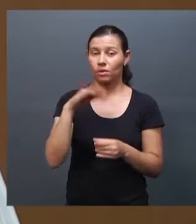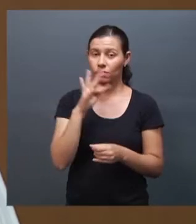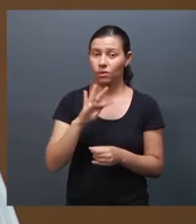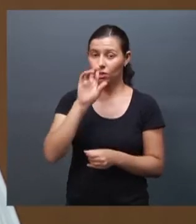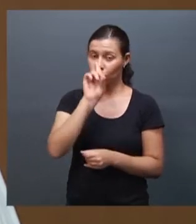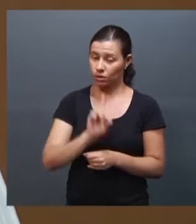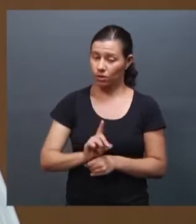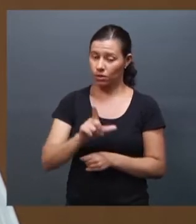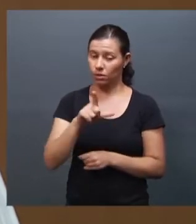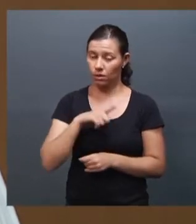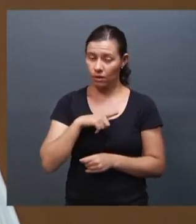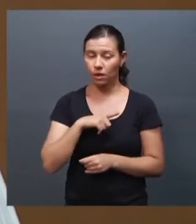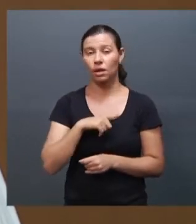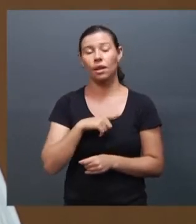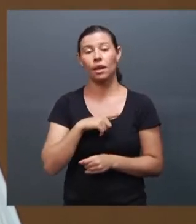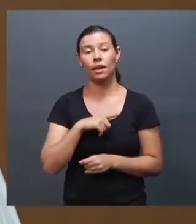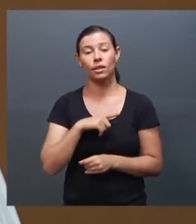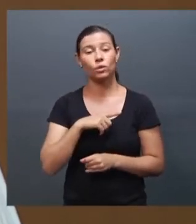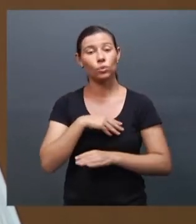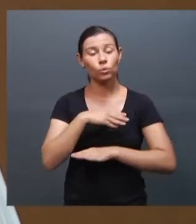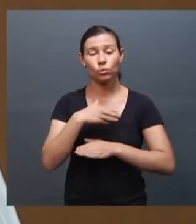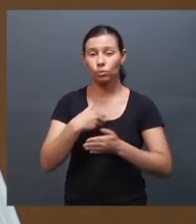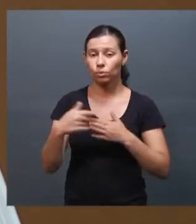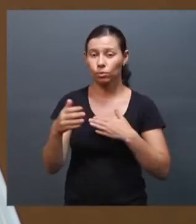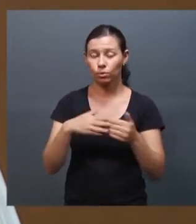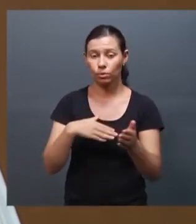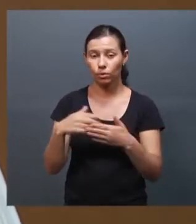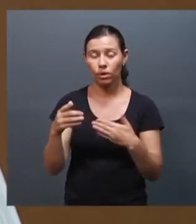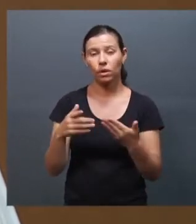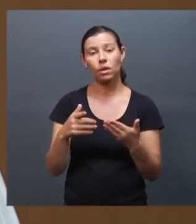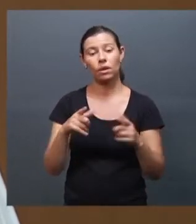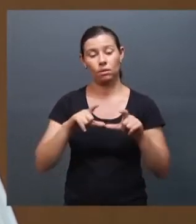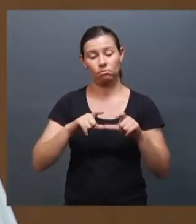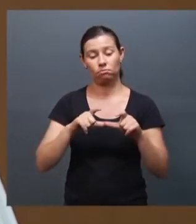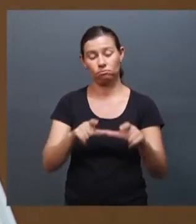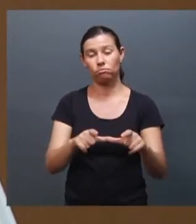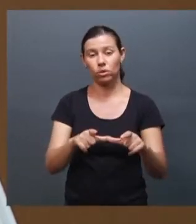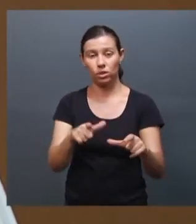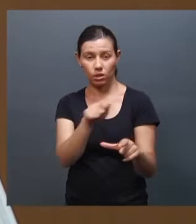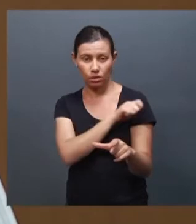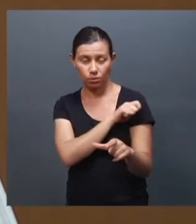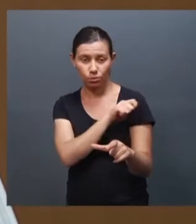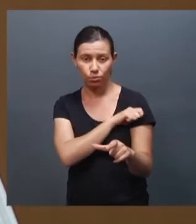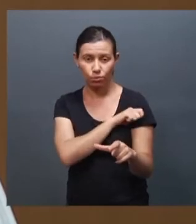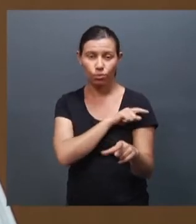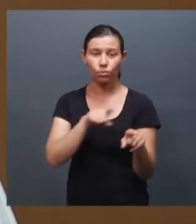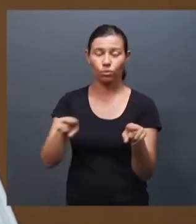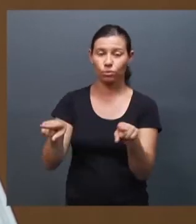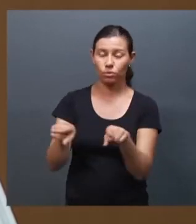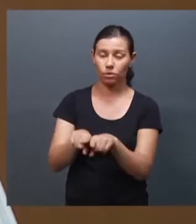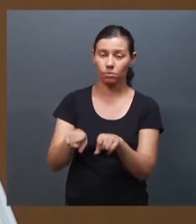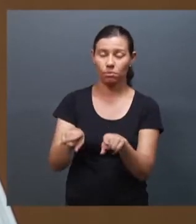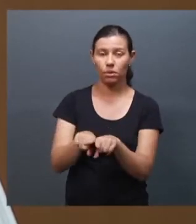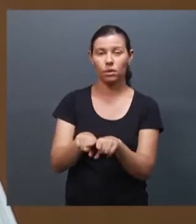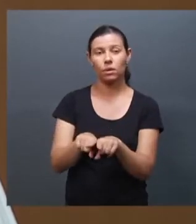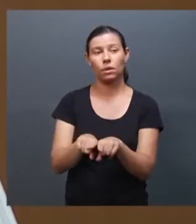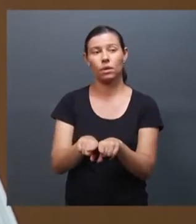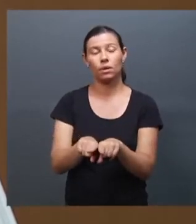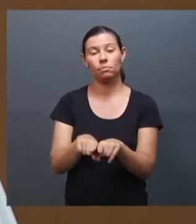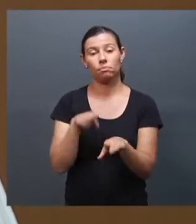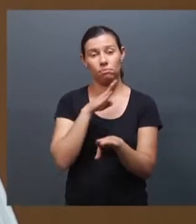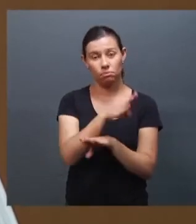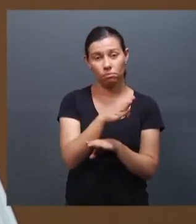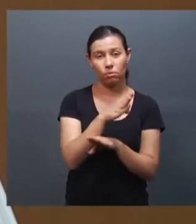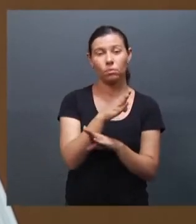carteirinha, acesso à biblioteca, o histórico escolar que é emitido durante o período em que ele está fazendo o curso,